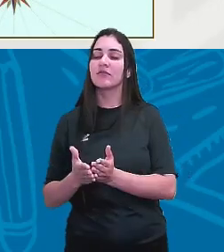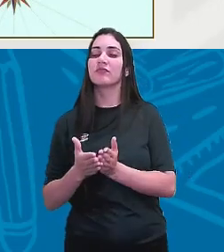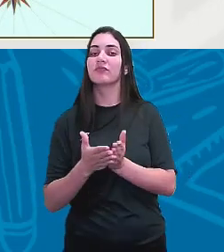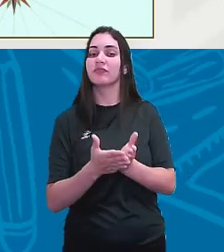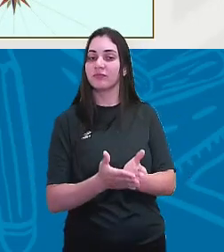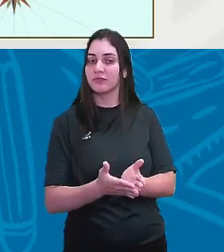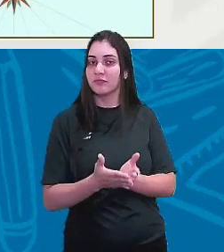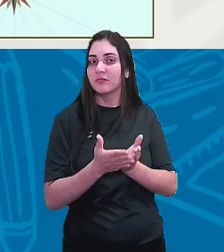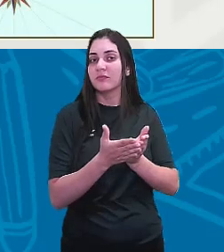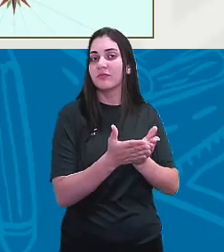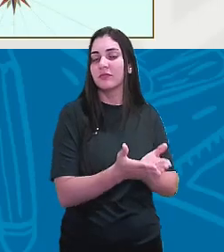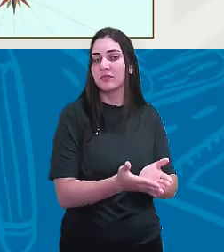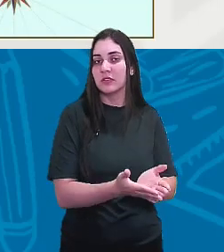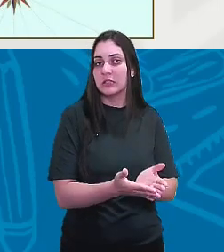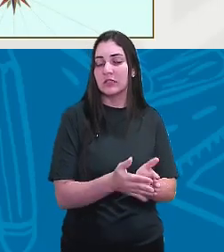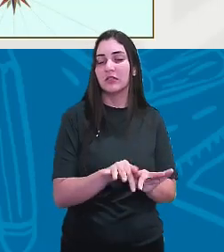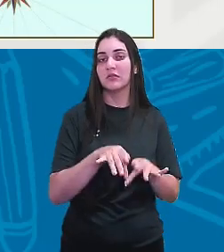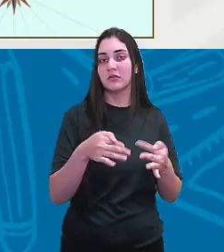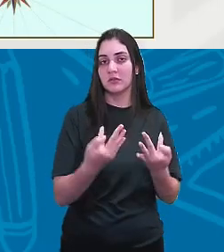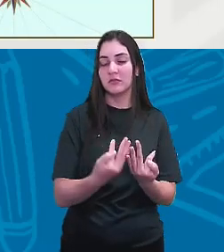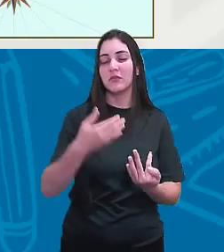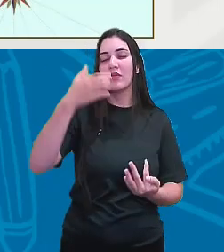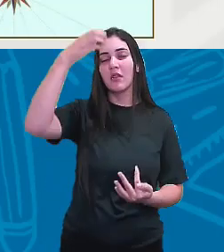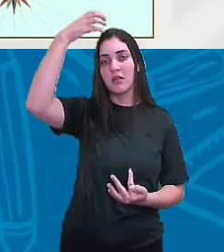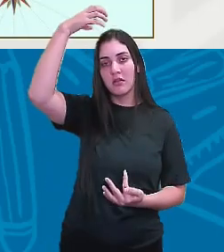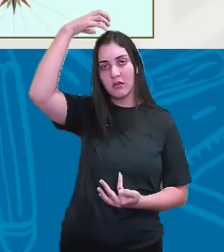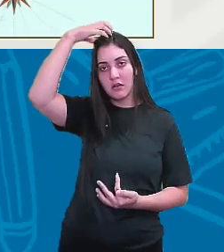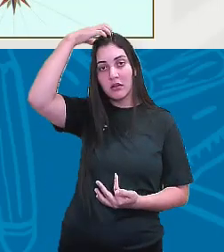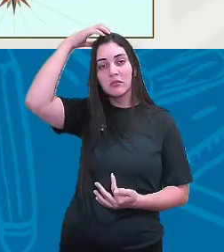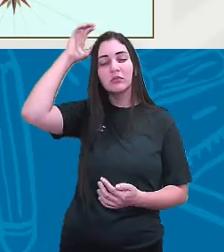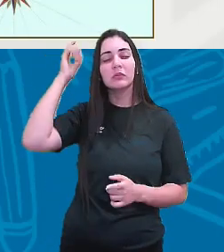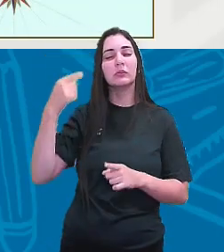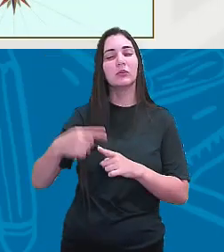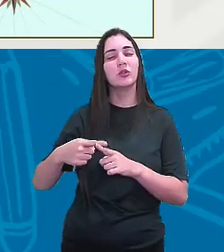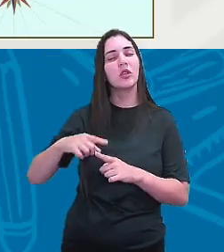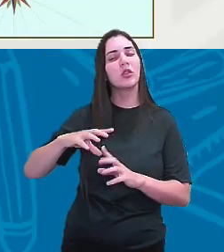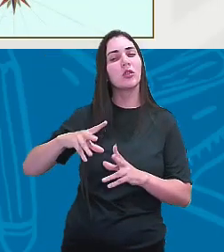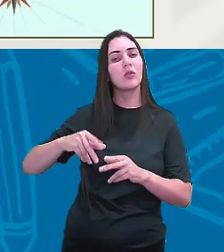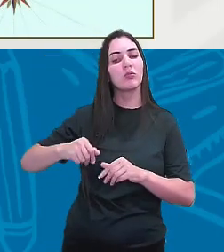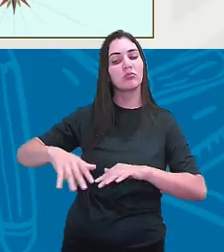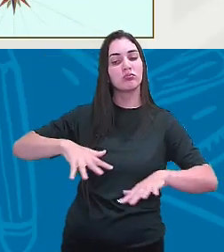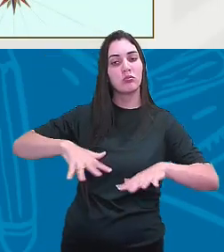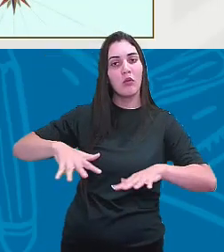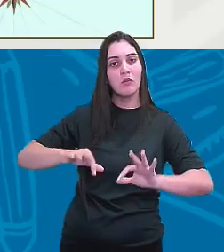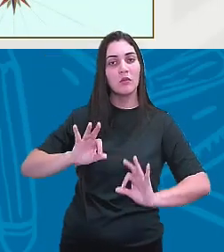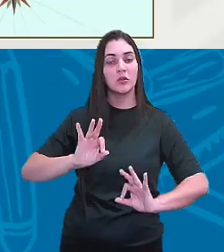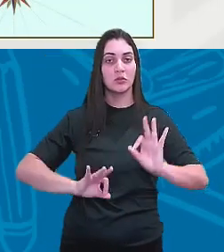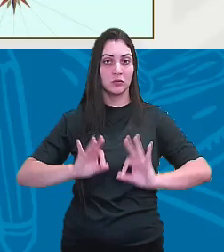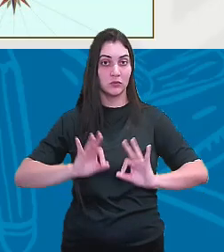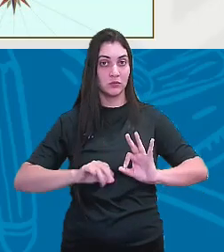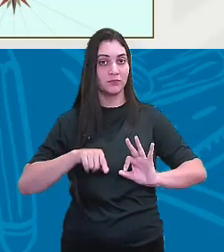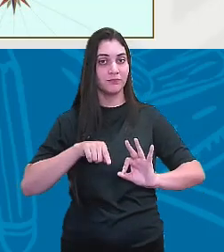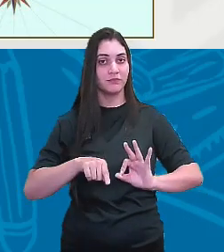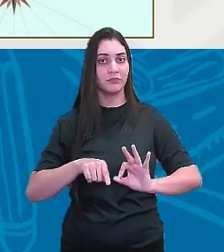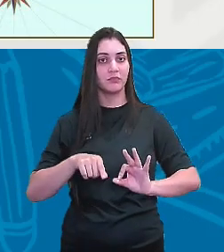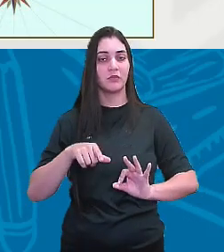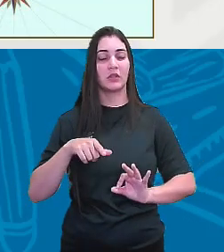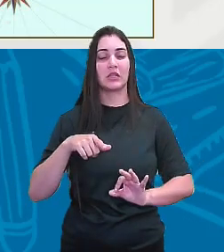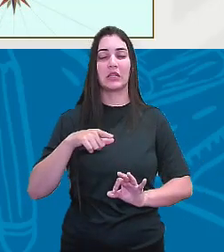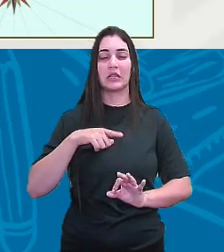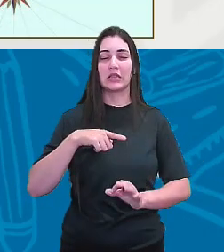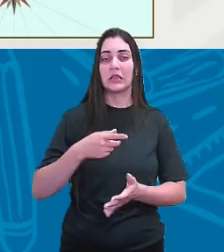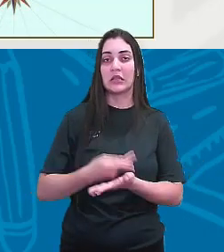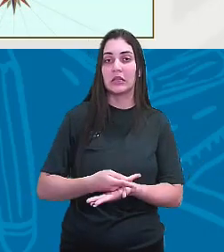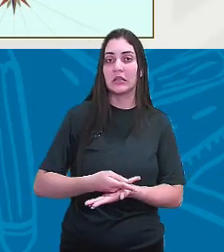todo o movimento de organização para que culminasse com